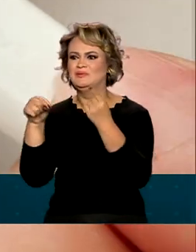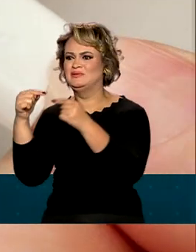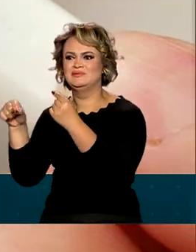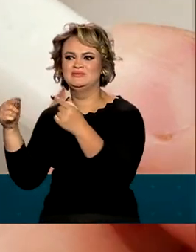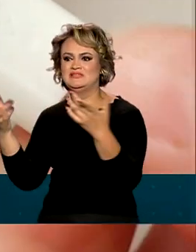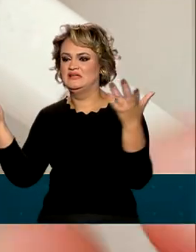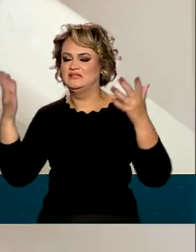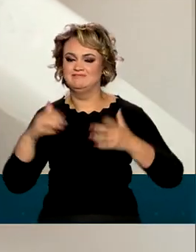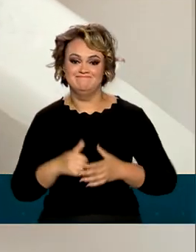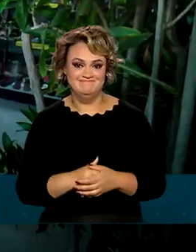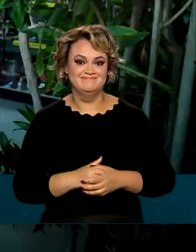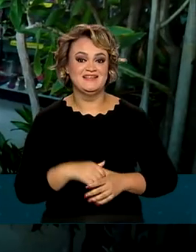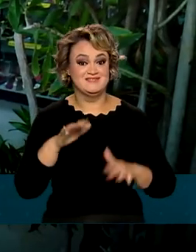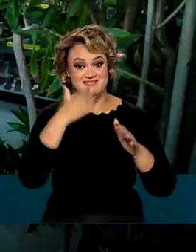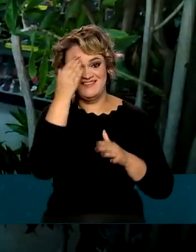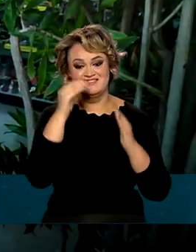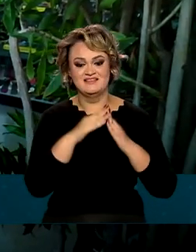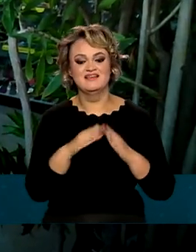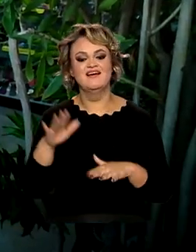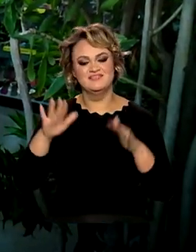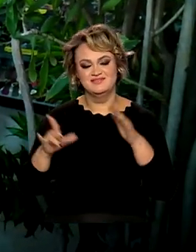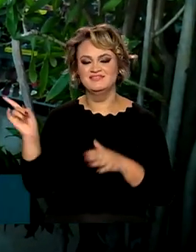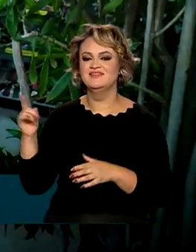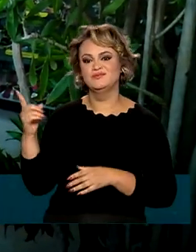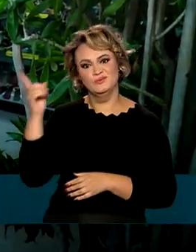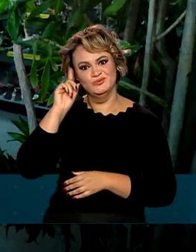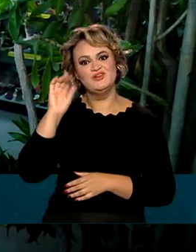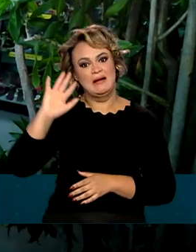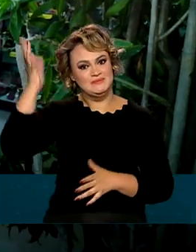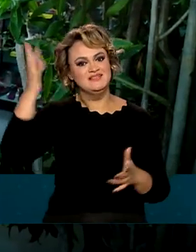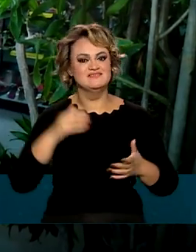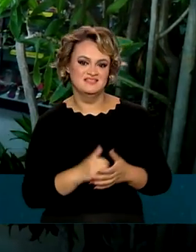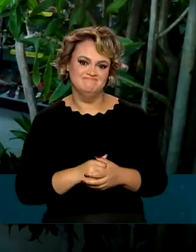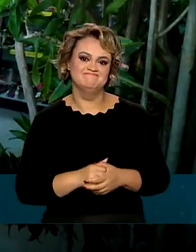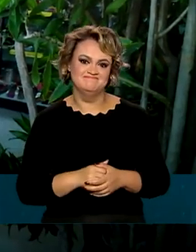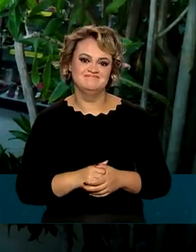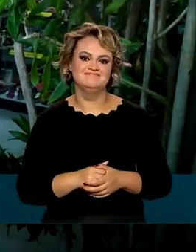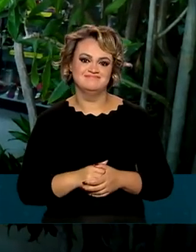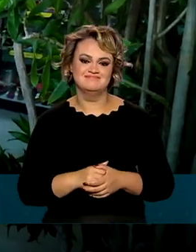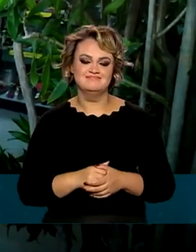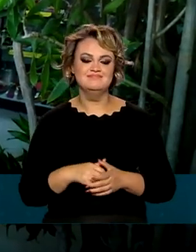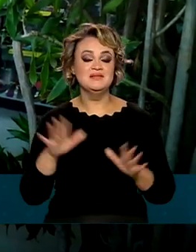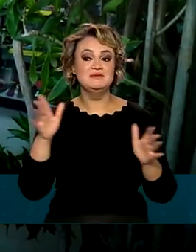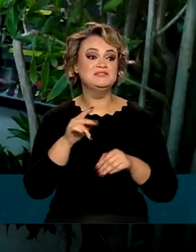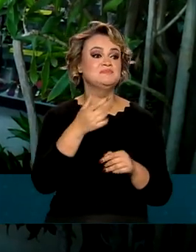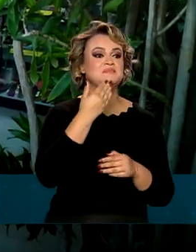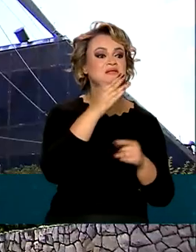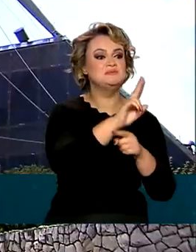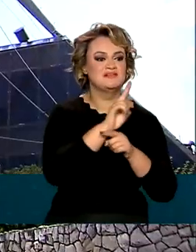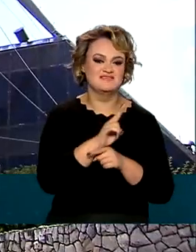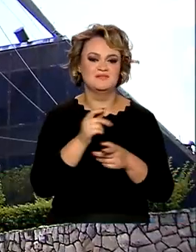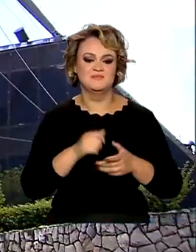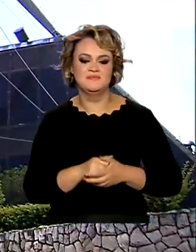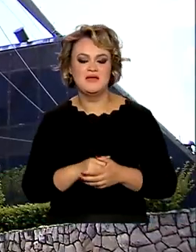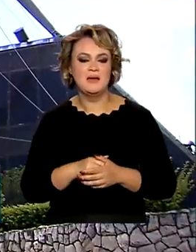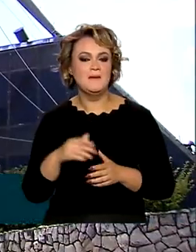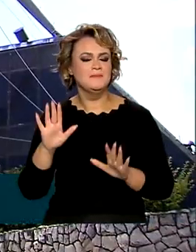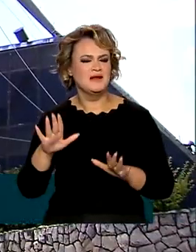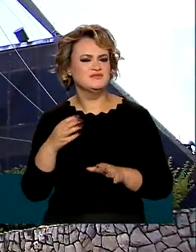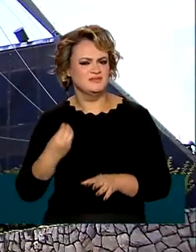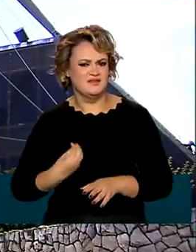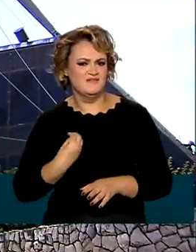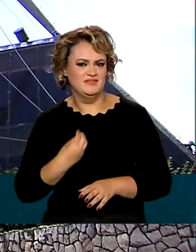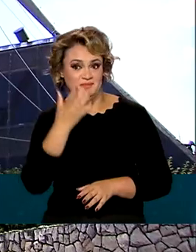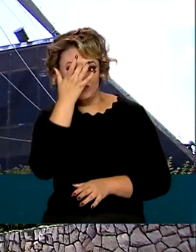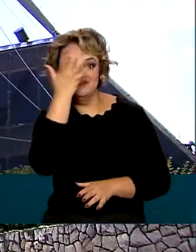esqueceu o cabo correto em casa? A gente passa por isso no dia a dia e tal, mas sempre consegue emprestado com alguém. Para facilitar a vida do